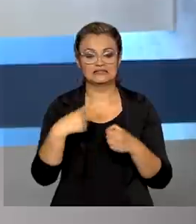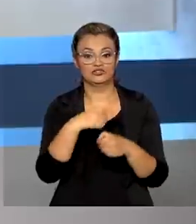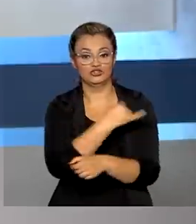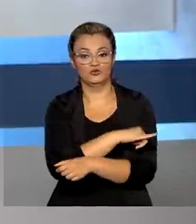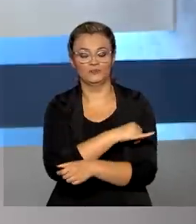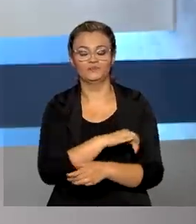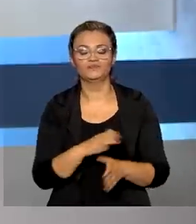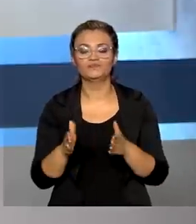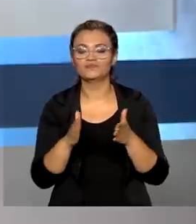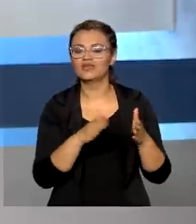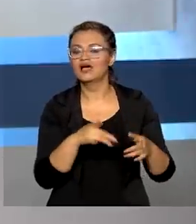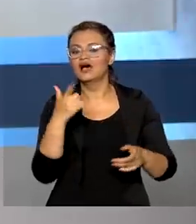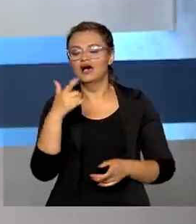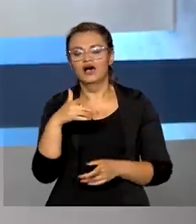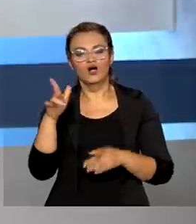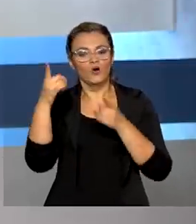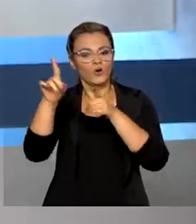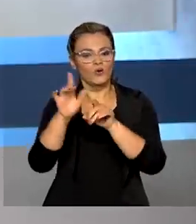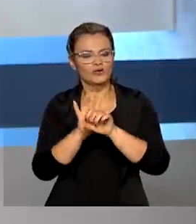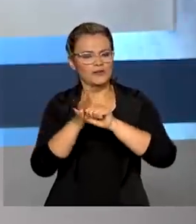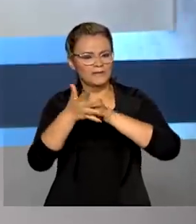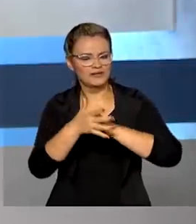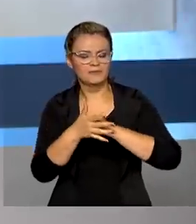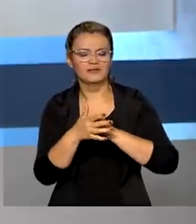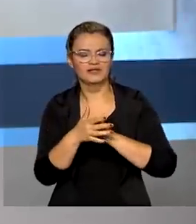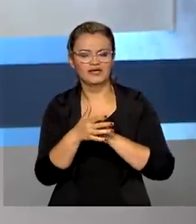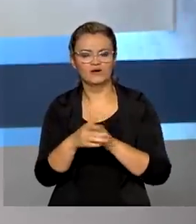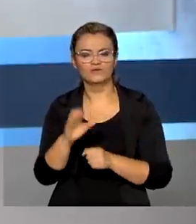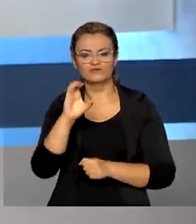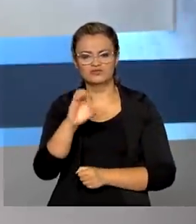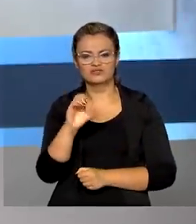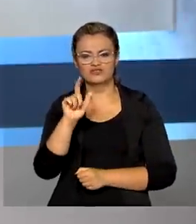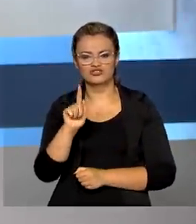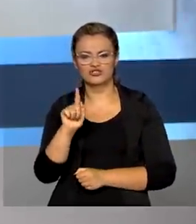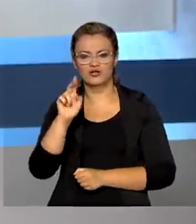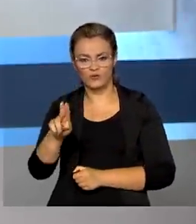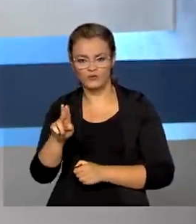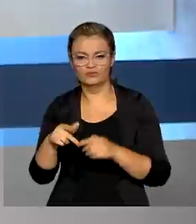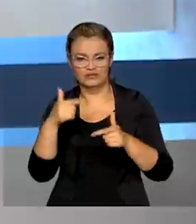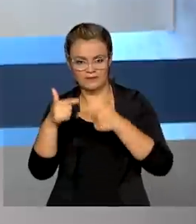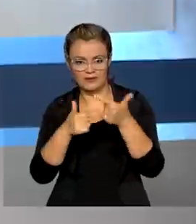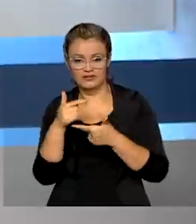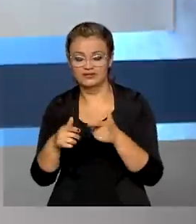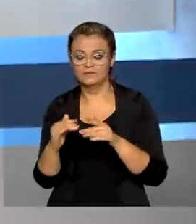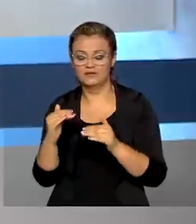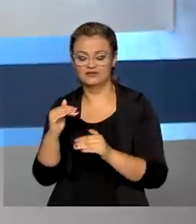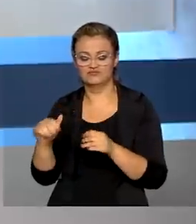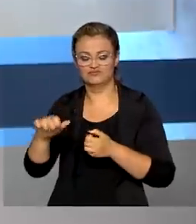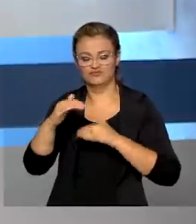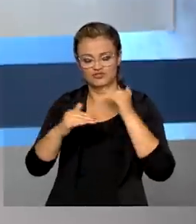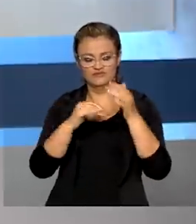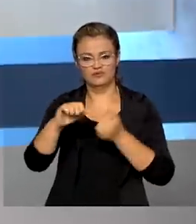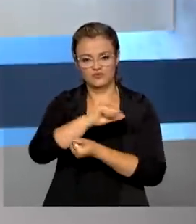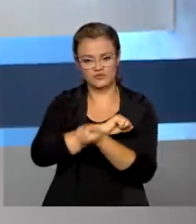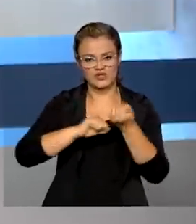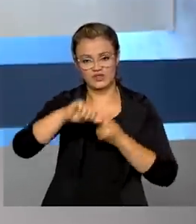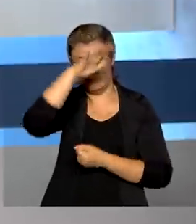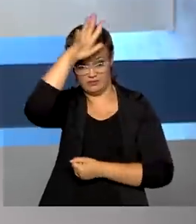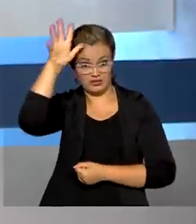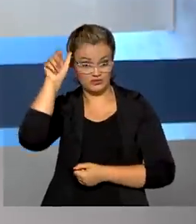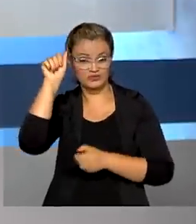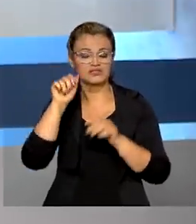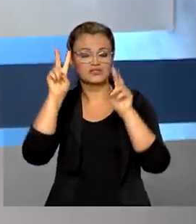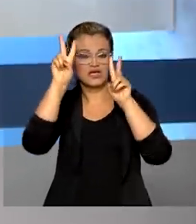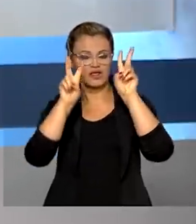Janeiro. O combate à pandemia, o papel do Gabinete de Segurança Institucional e o desenvolvimento sustentável da Amazônia foram